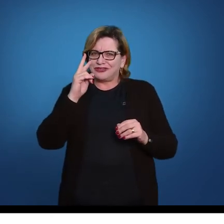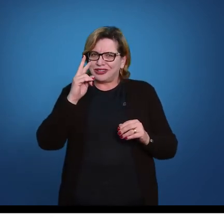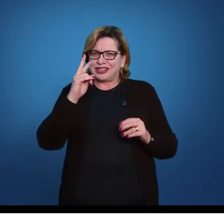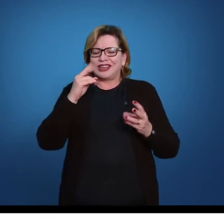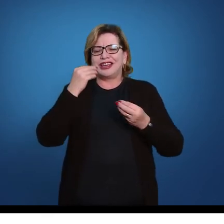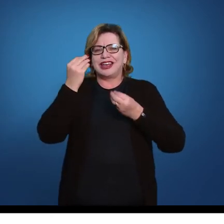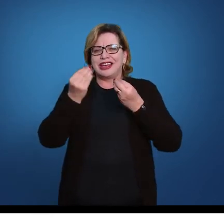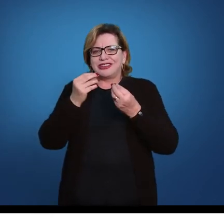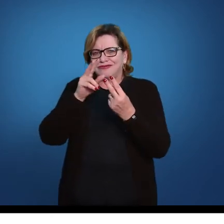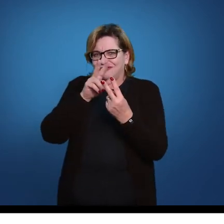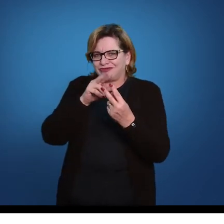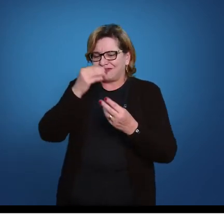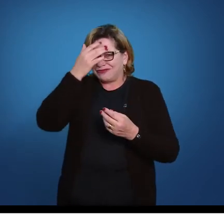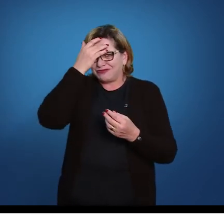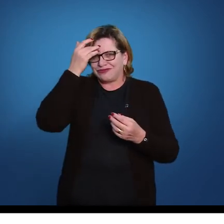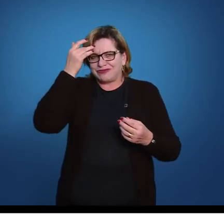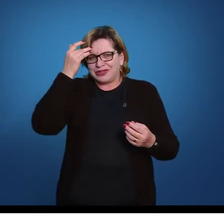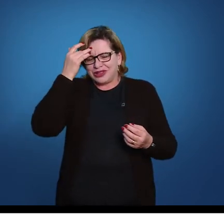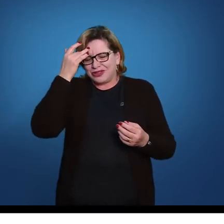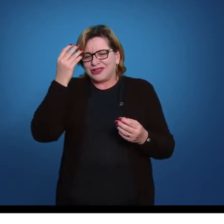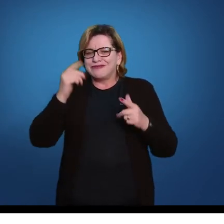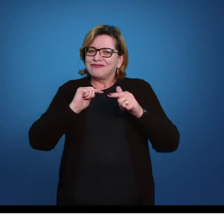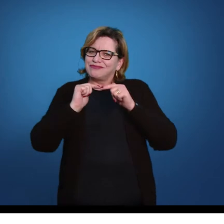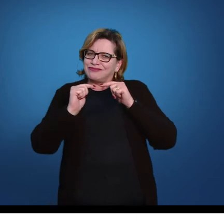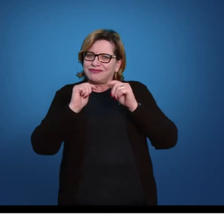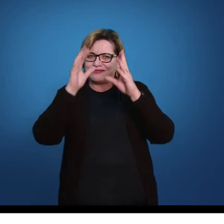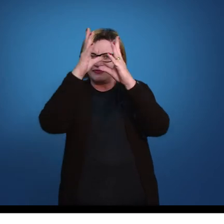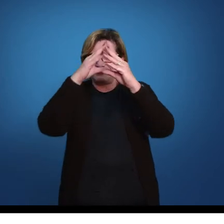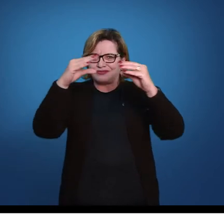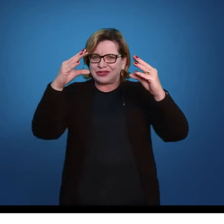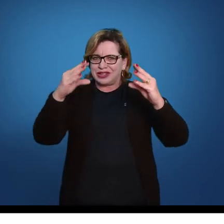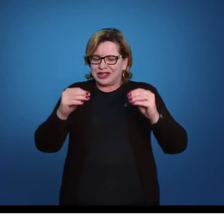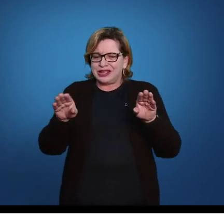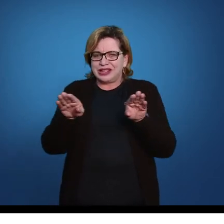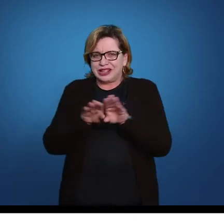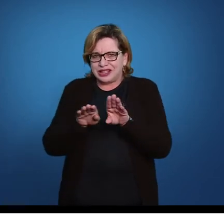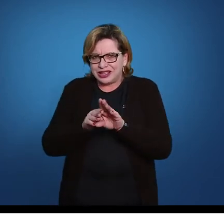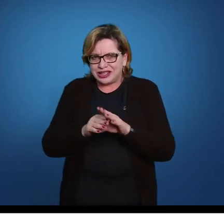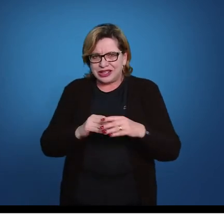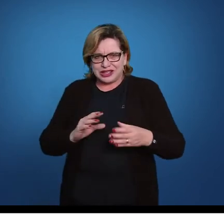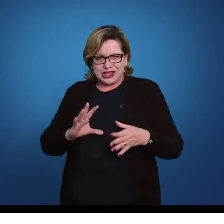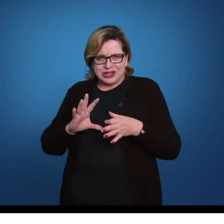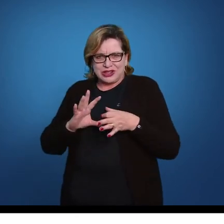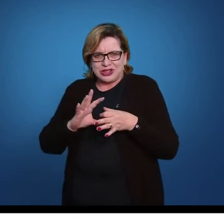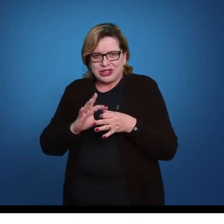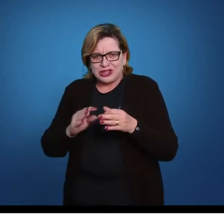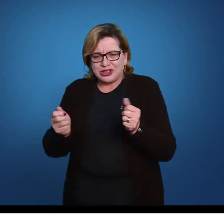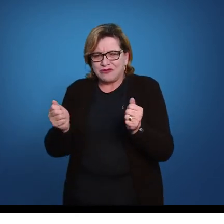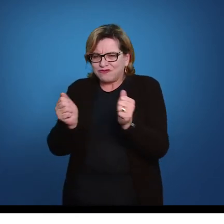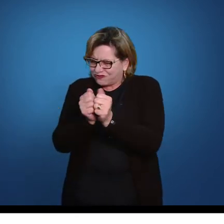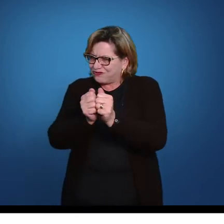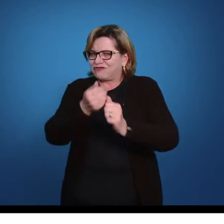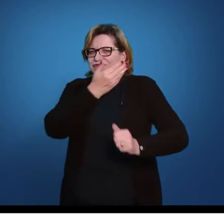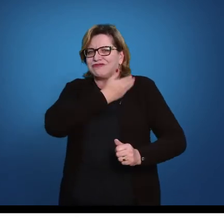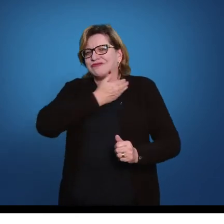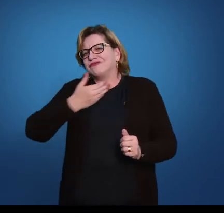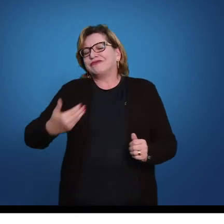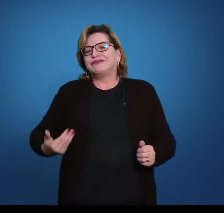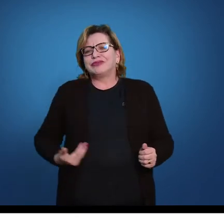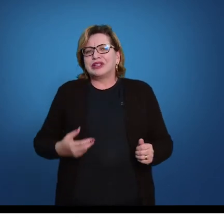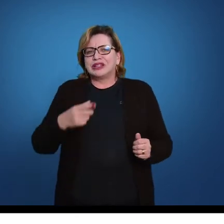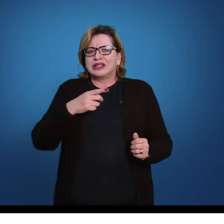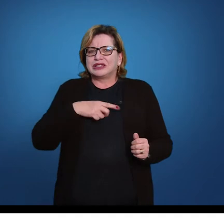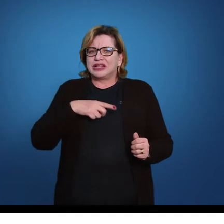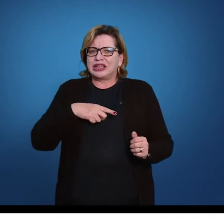de pessoas, circenses, ao mesmo tempo a aproximação com o próprio governo federal, nós